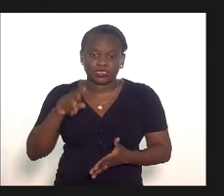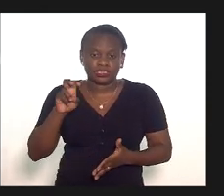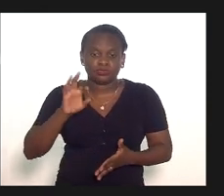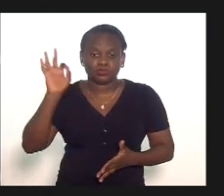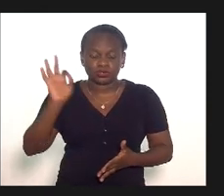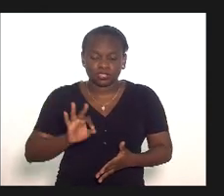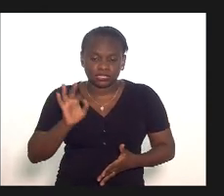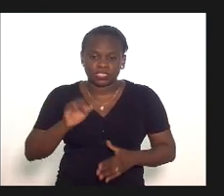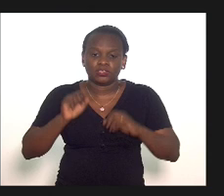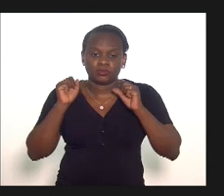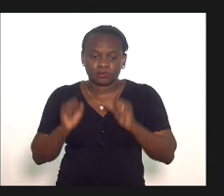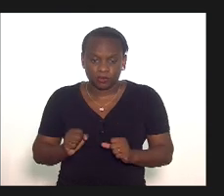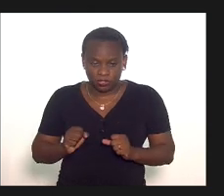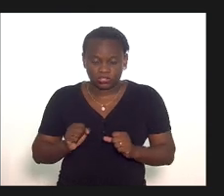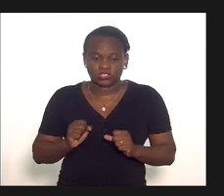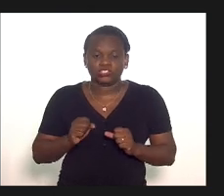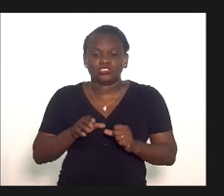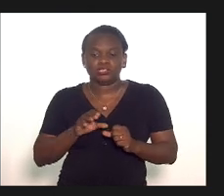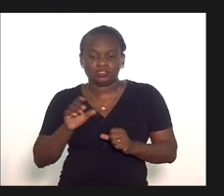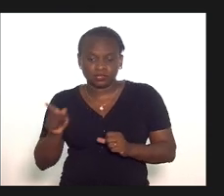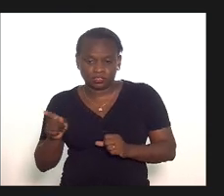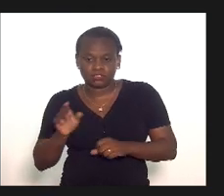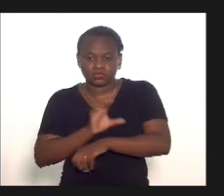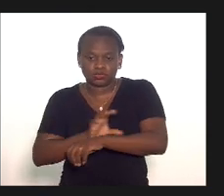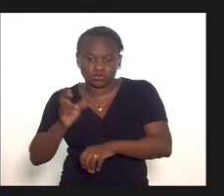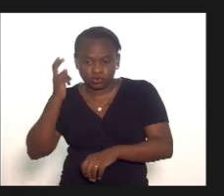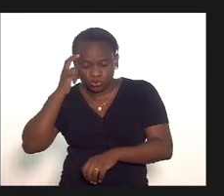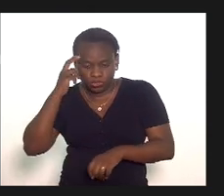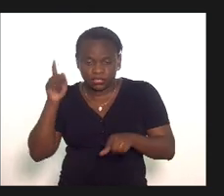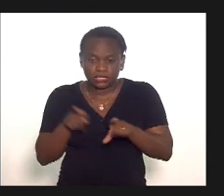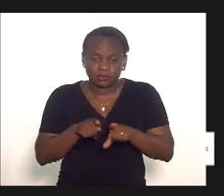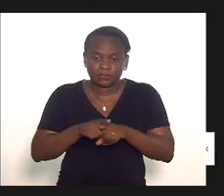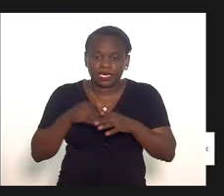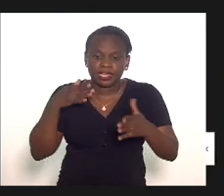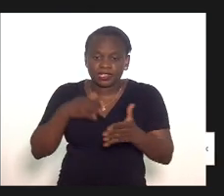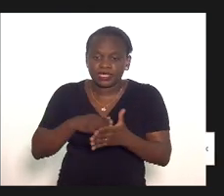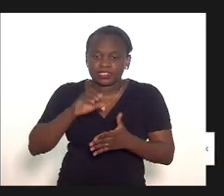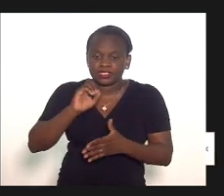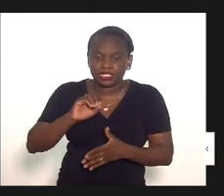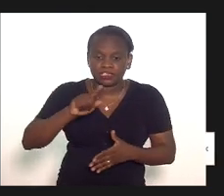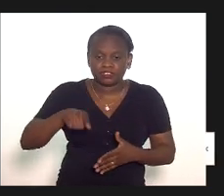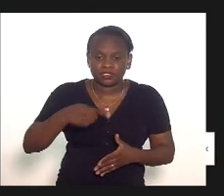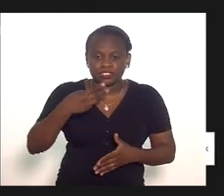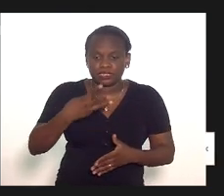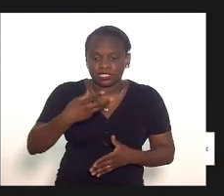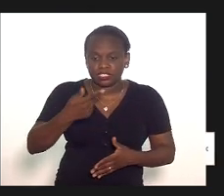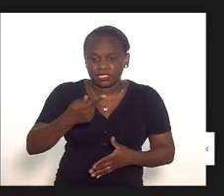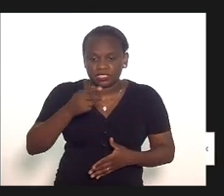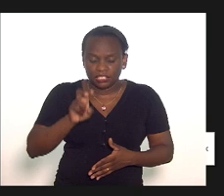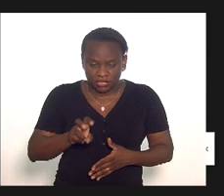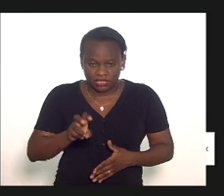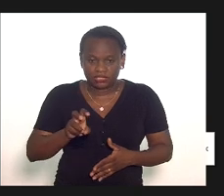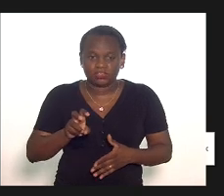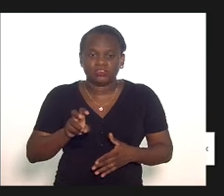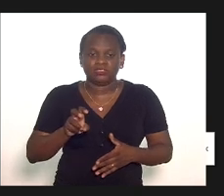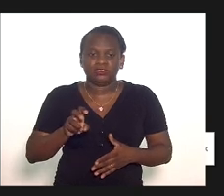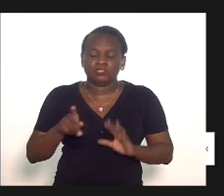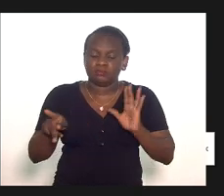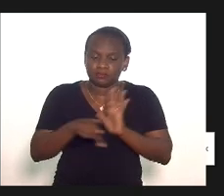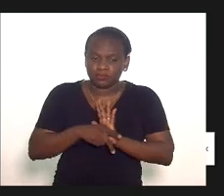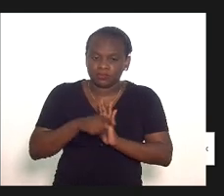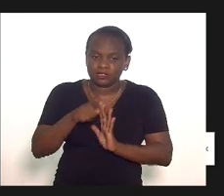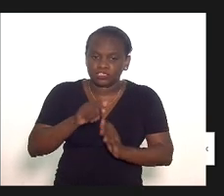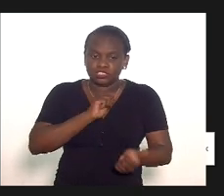% ele pode ir para a cultura e até 0,375 ela